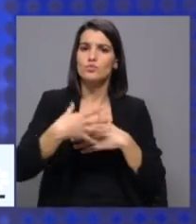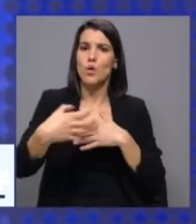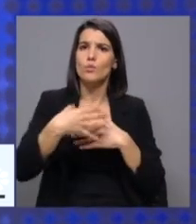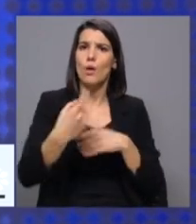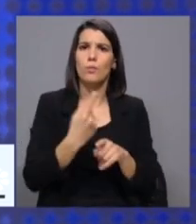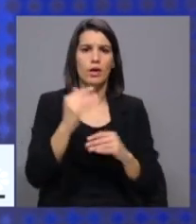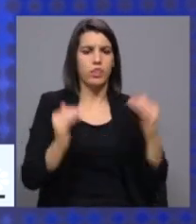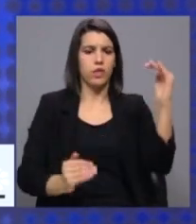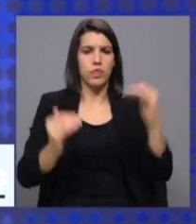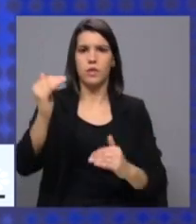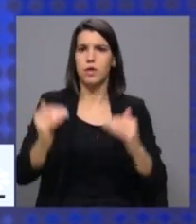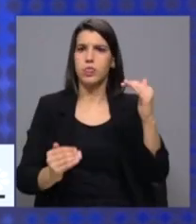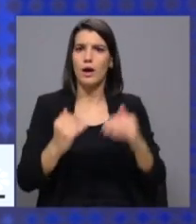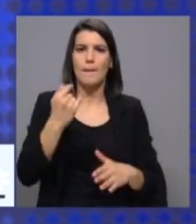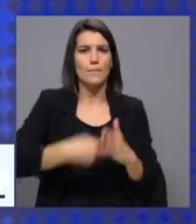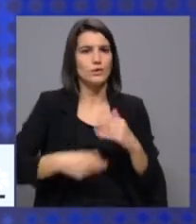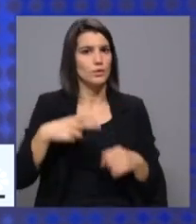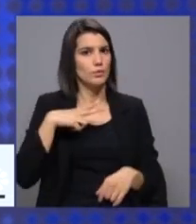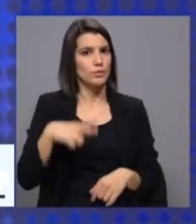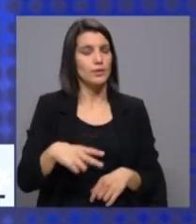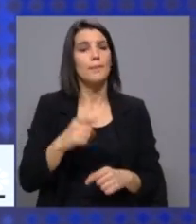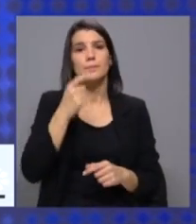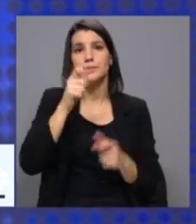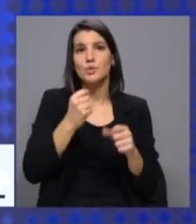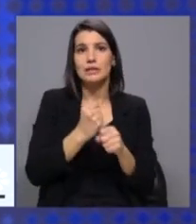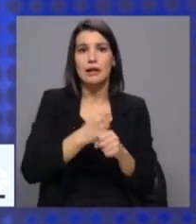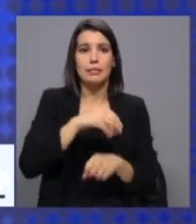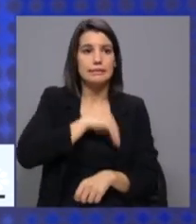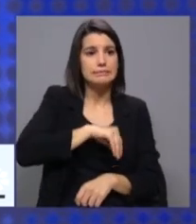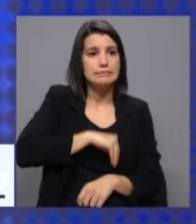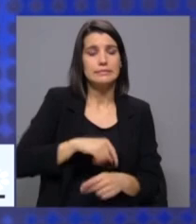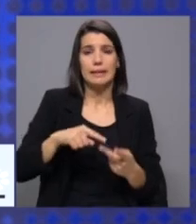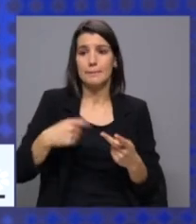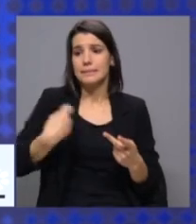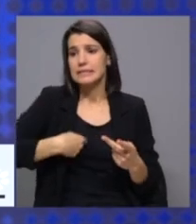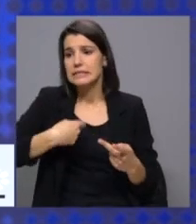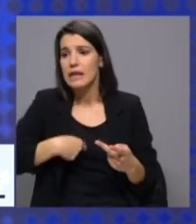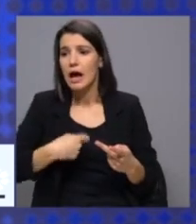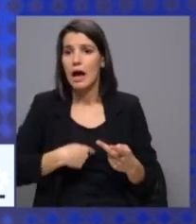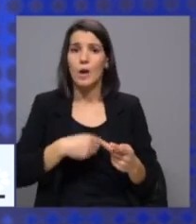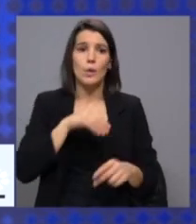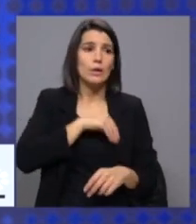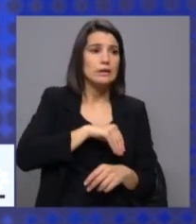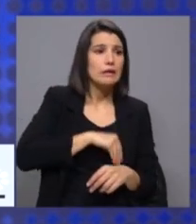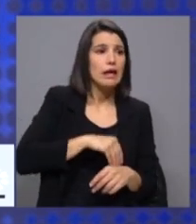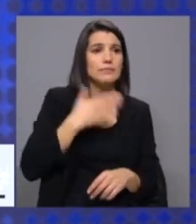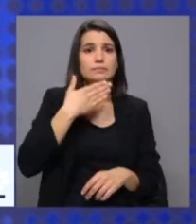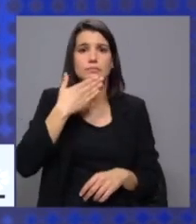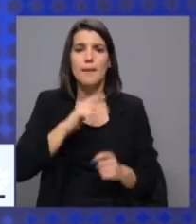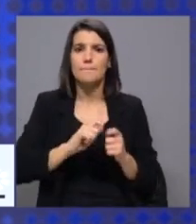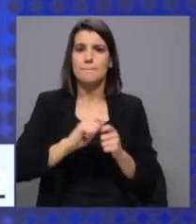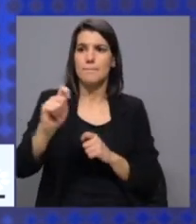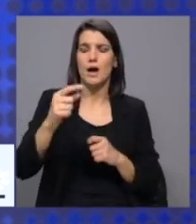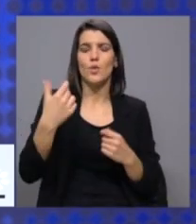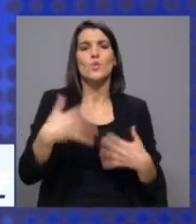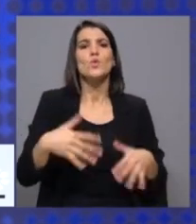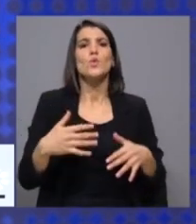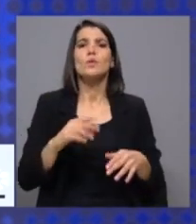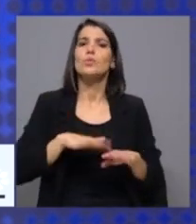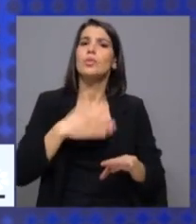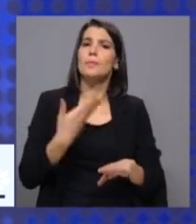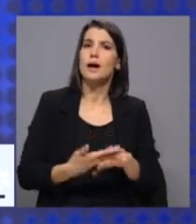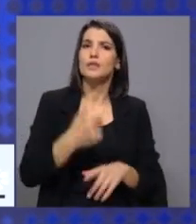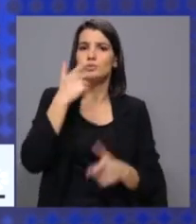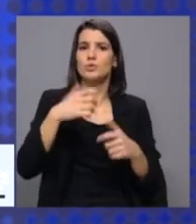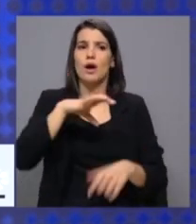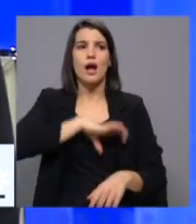desequilibrado em Portugal. Quem vive do seu trabalho, da sua pensão, do seu salário, paga um imposto muito maior do que quem tem outro